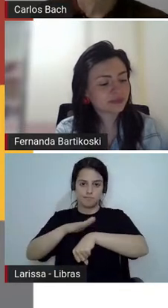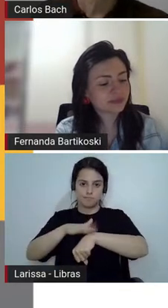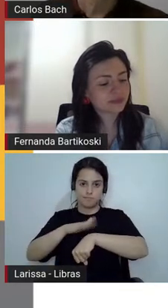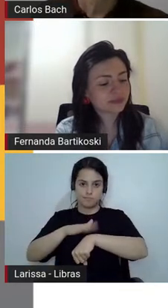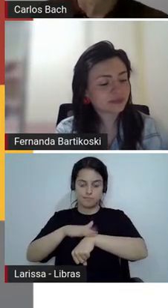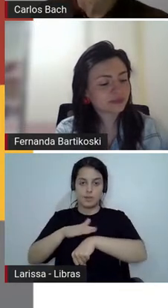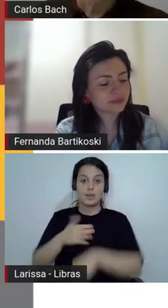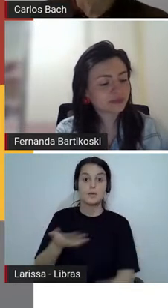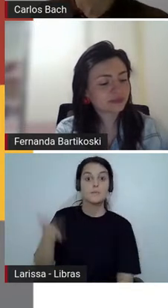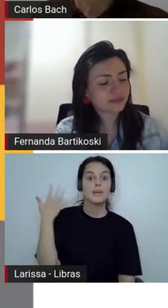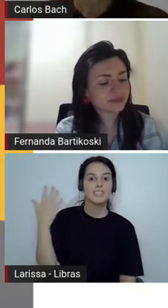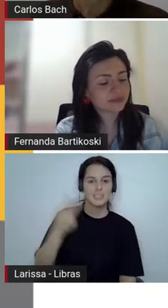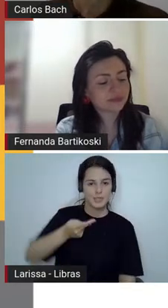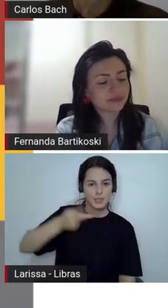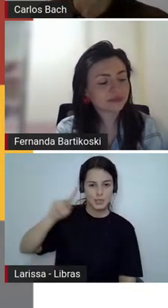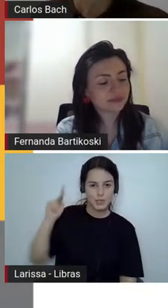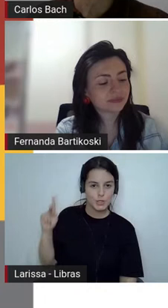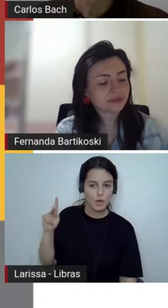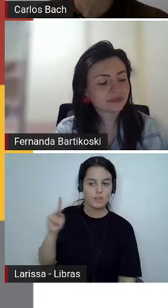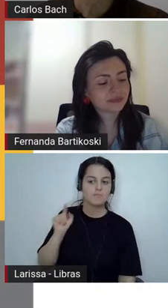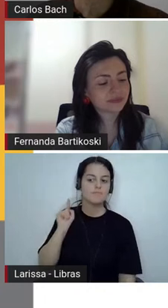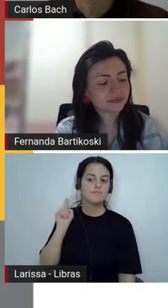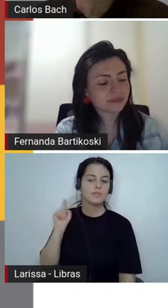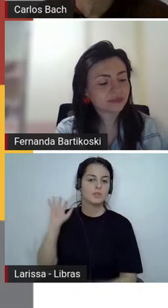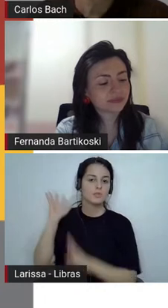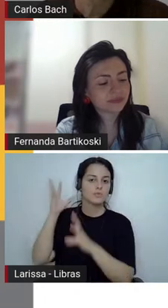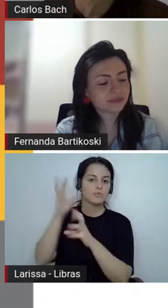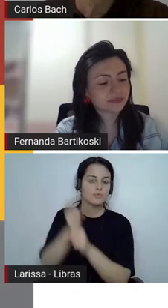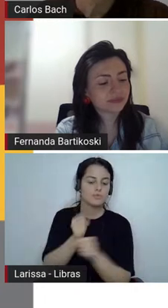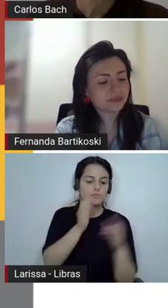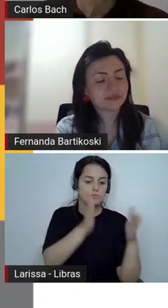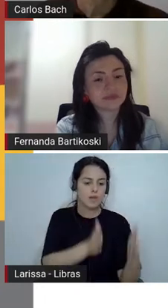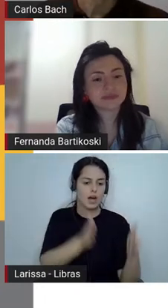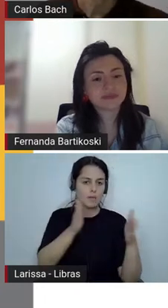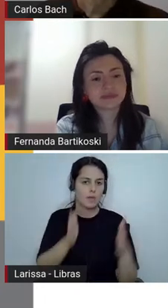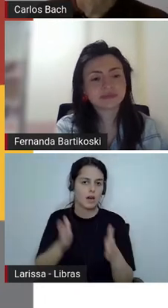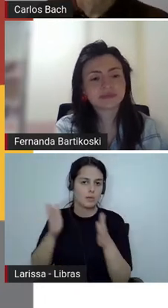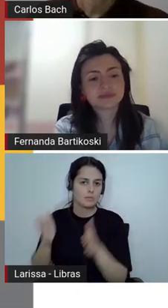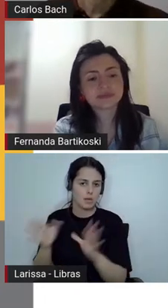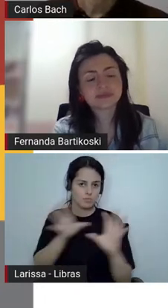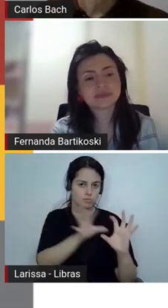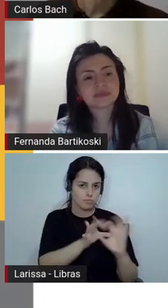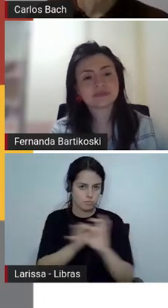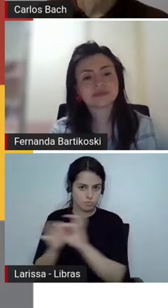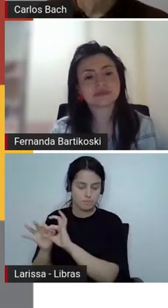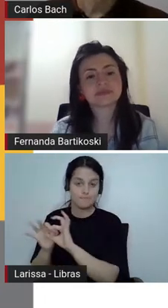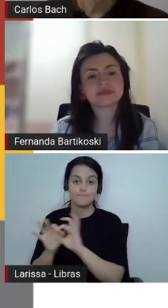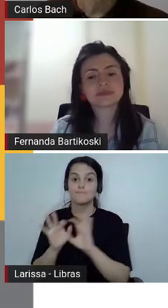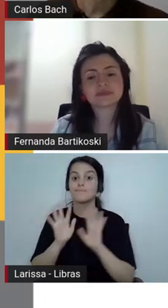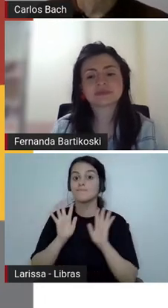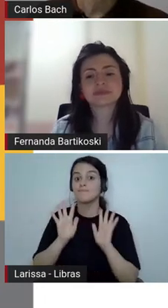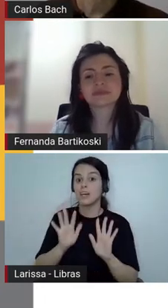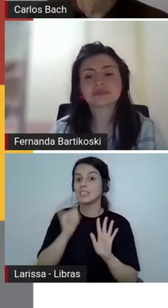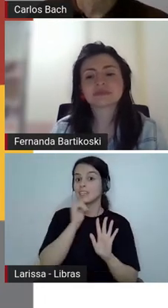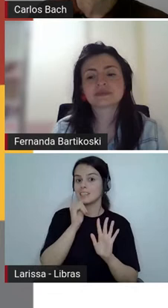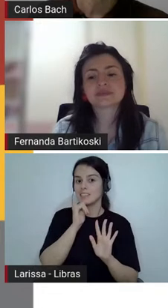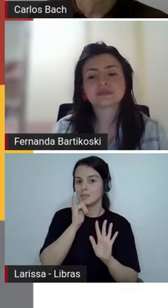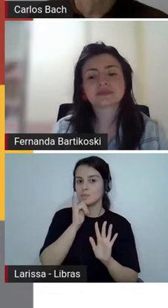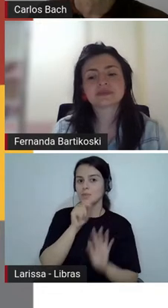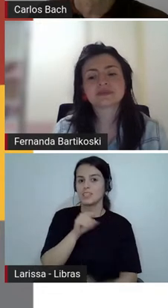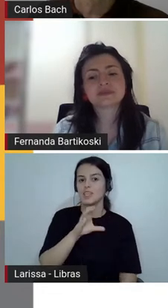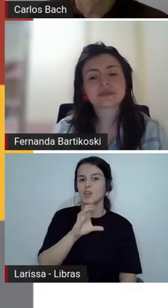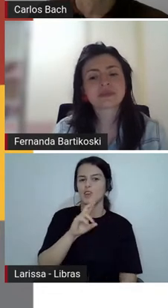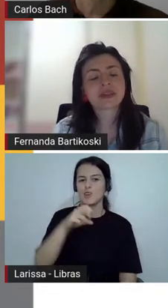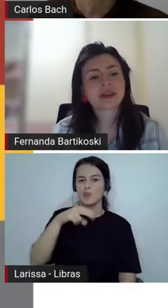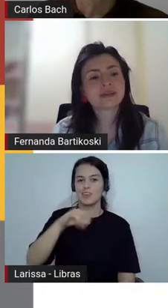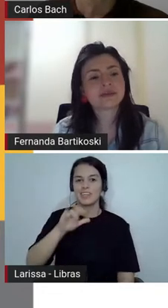acontecimentos, e a jornalística, ela lida com essa brevidade do tempo, né, muitas vezes as crônicas mais